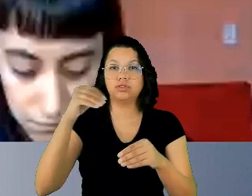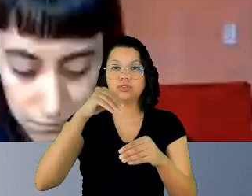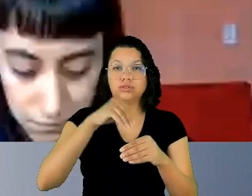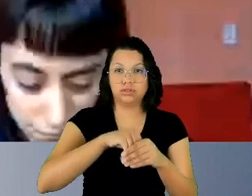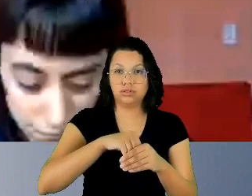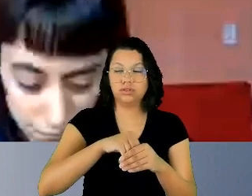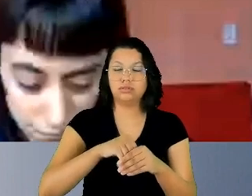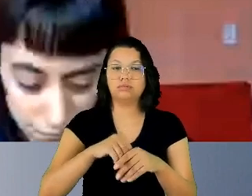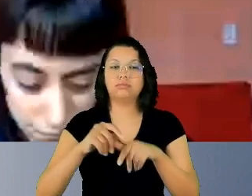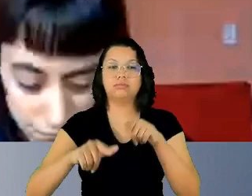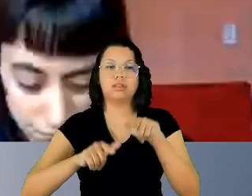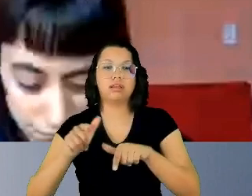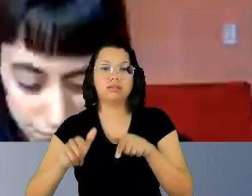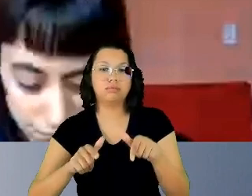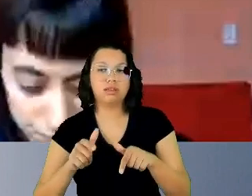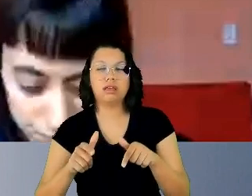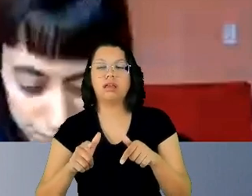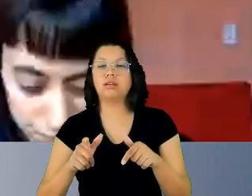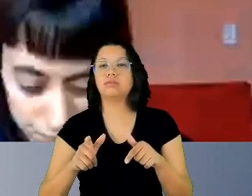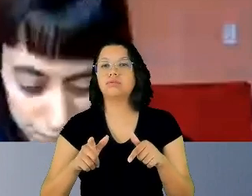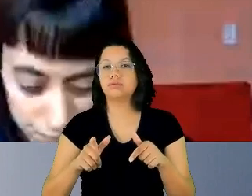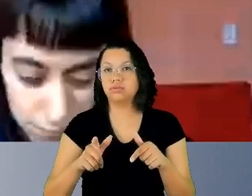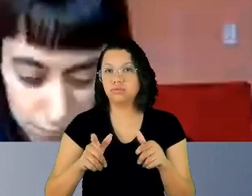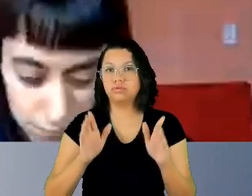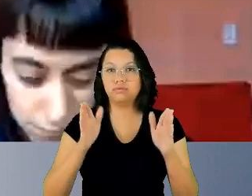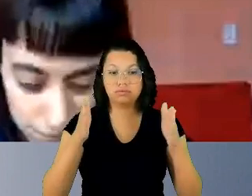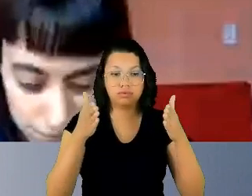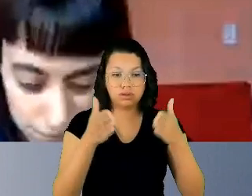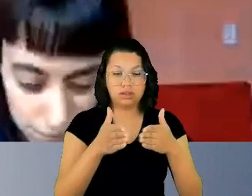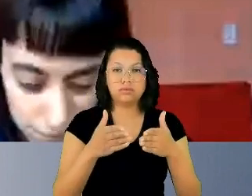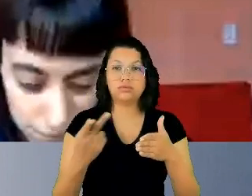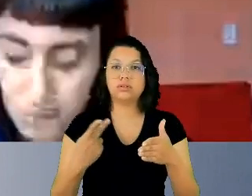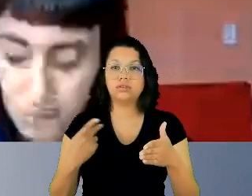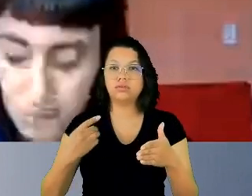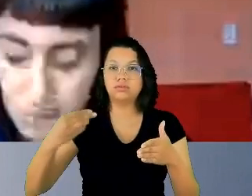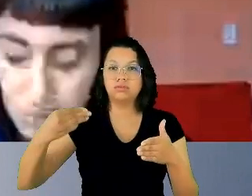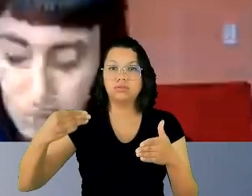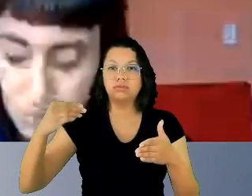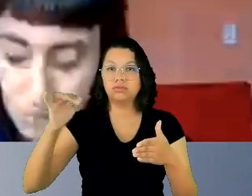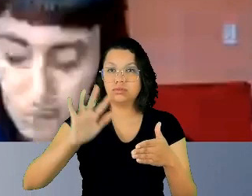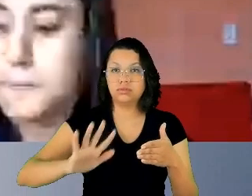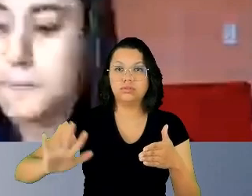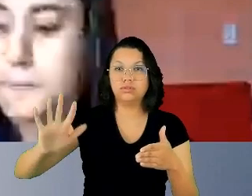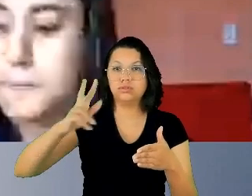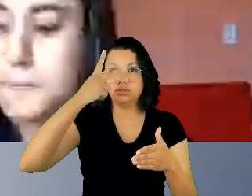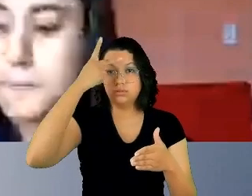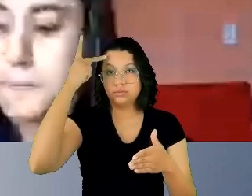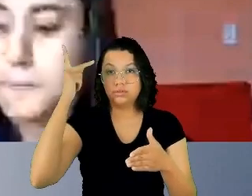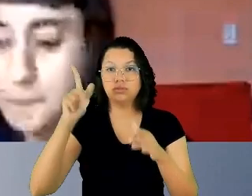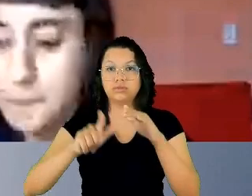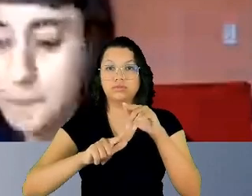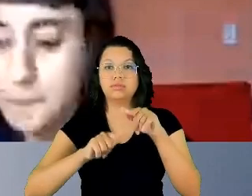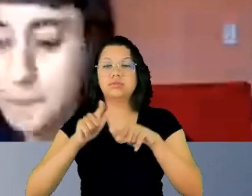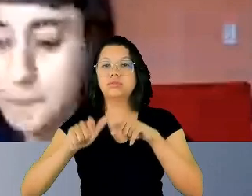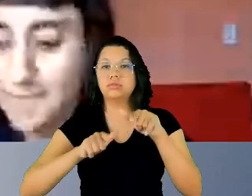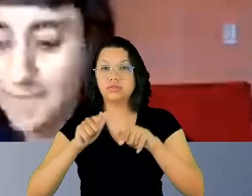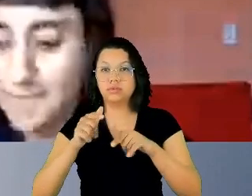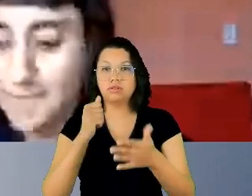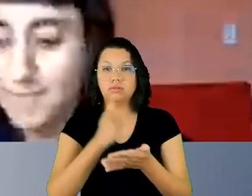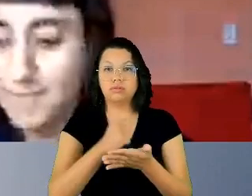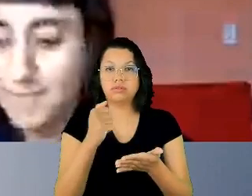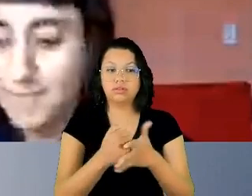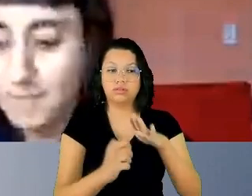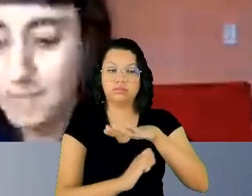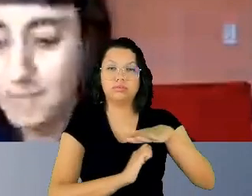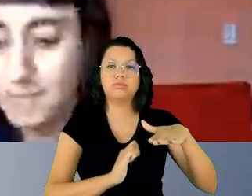voltadas às nossas terceirizadas e aos terceirizados também, mas especialmente às terceirizadas,